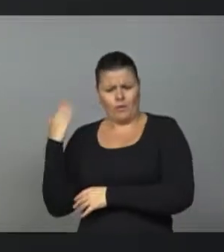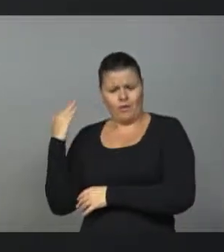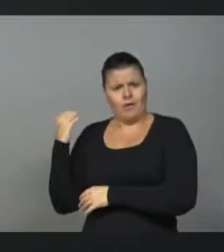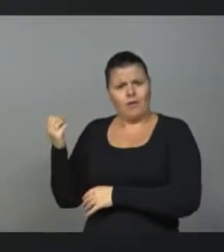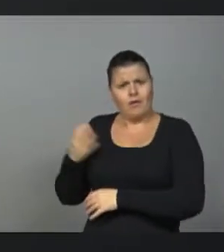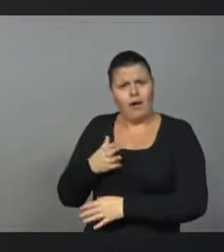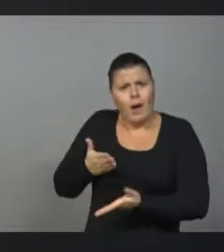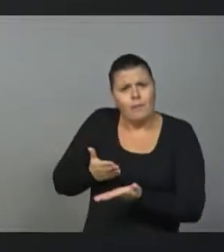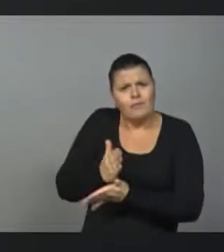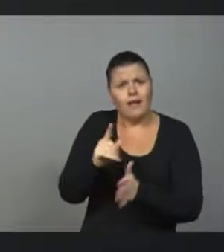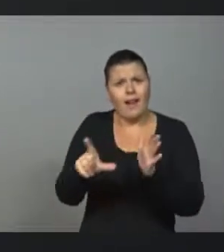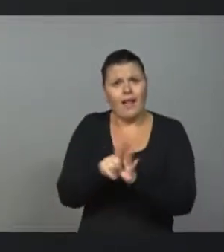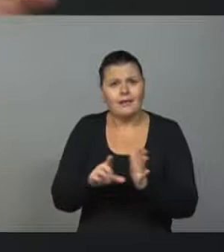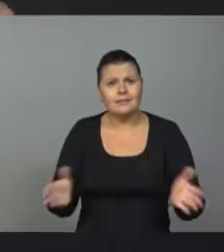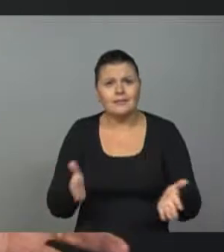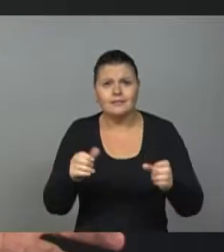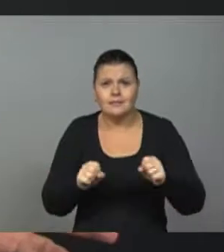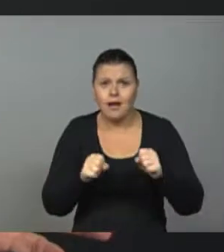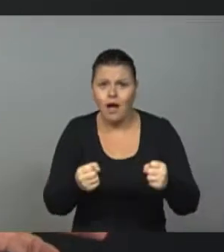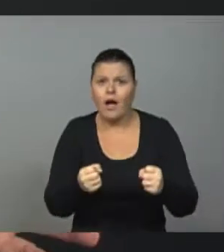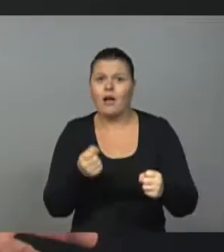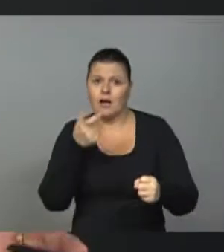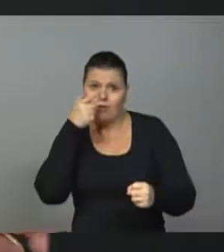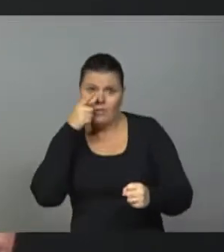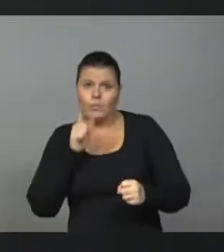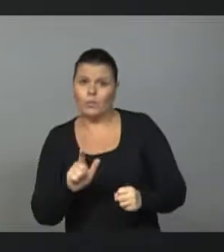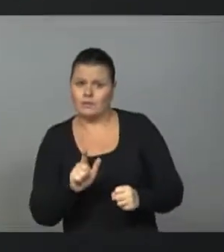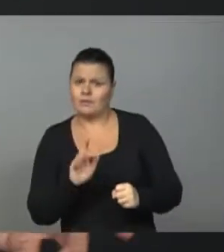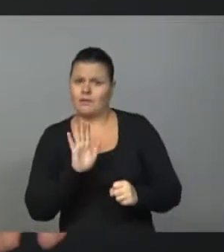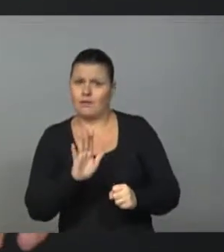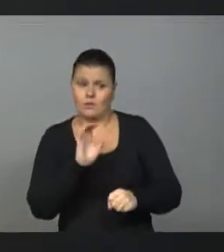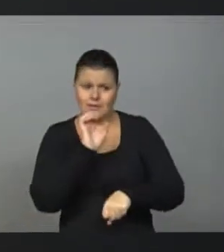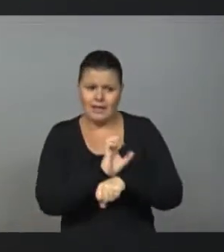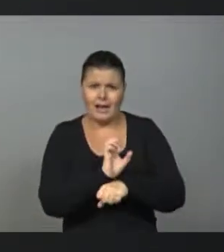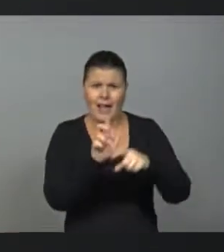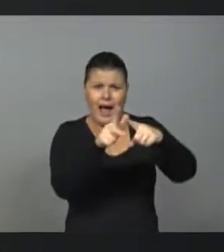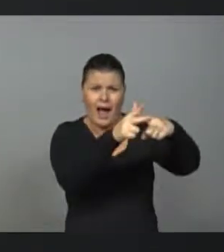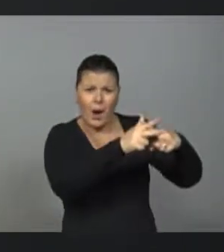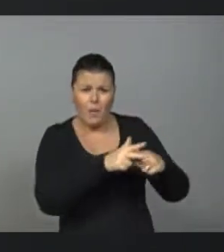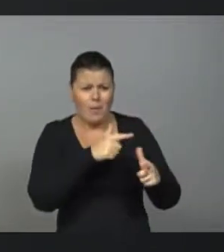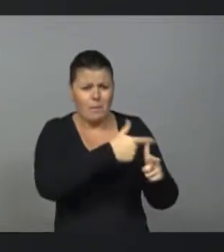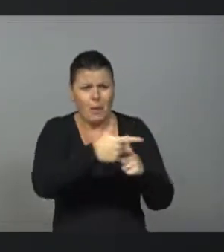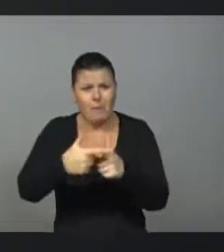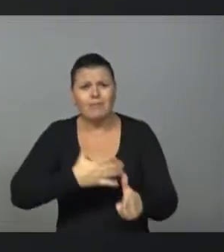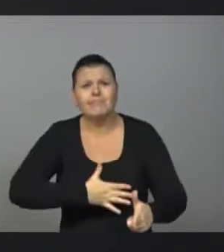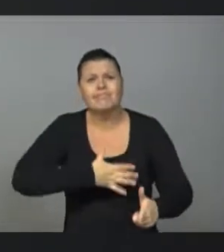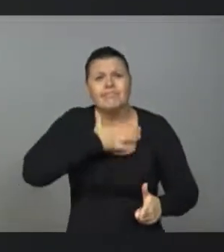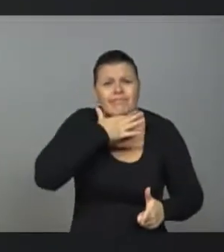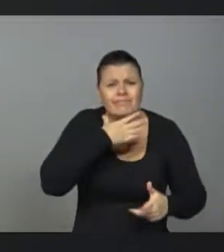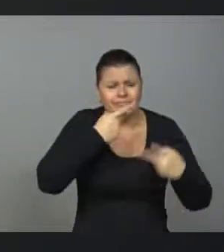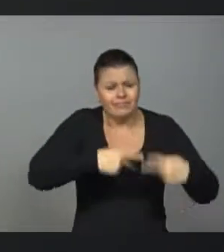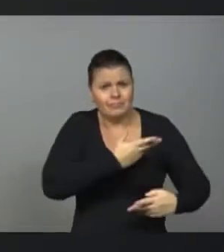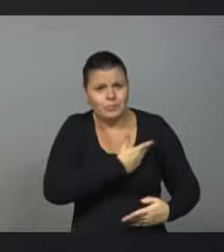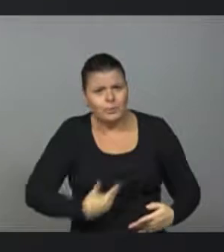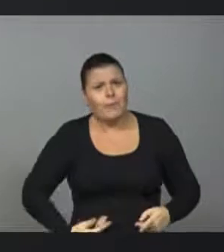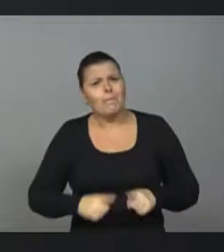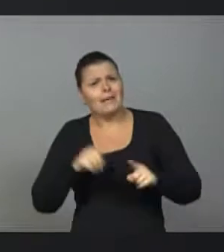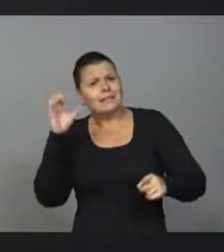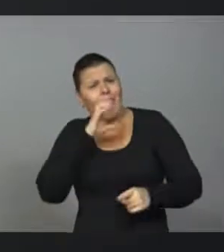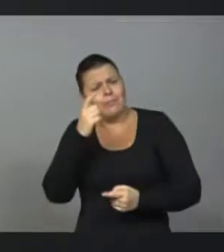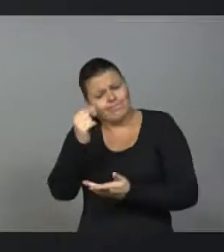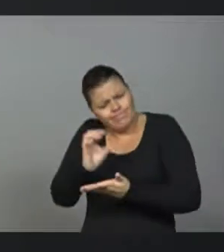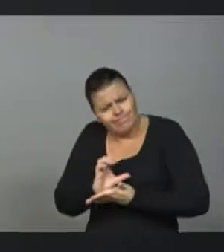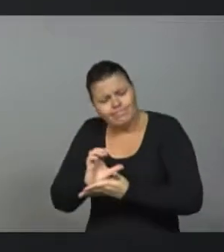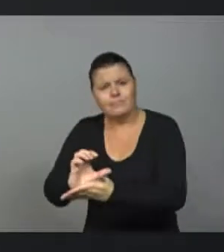à segurança vai permitir que o Estado, enquanto arruma as contas públicas, enquanto coloca a bagunça das contas públicas em ordem, possa voltar a investir rapidamente